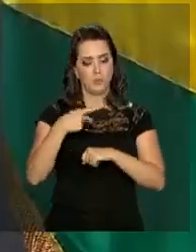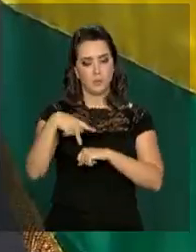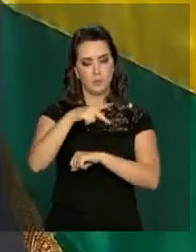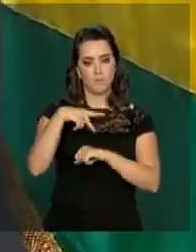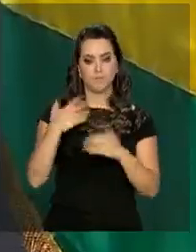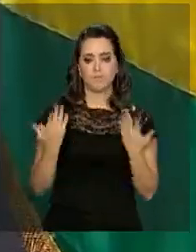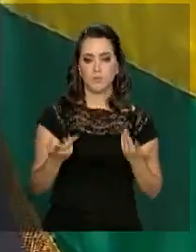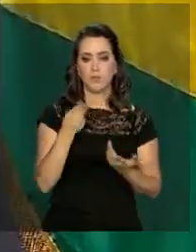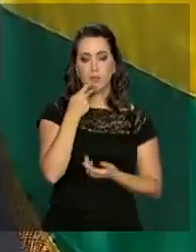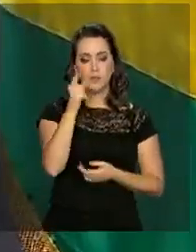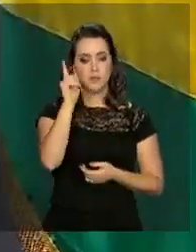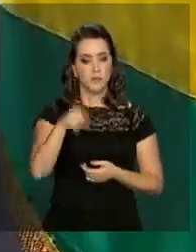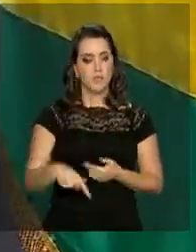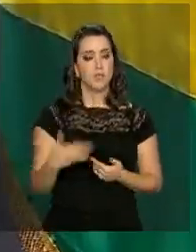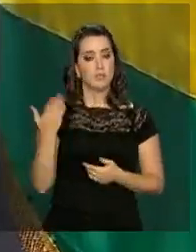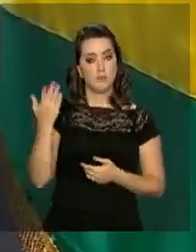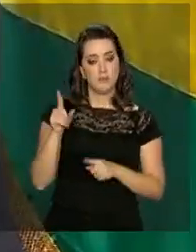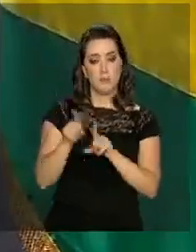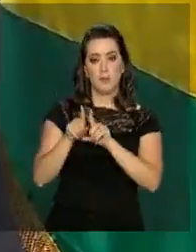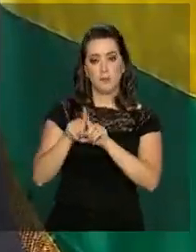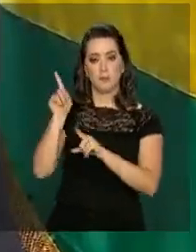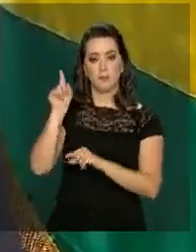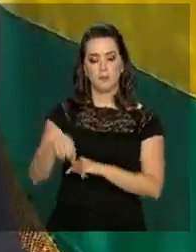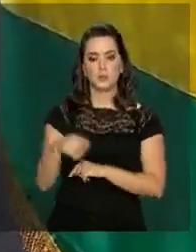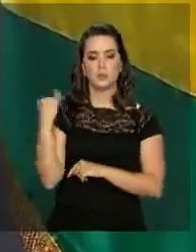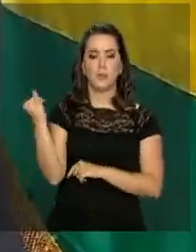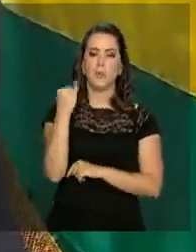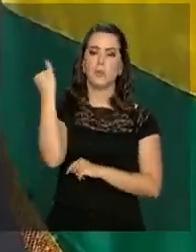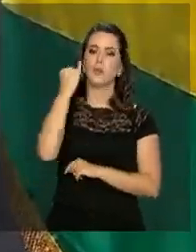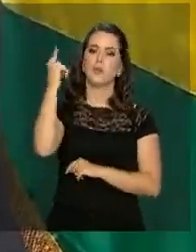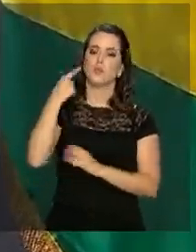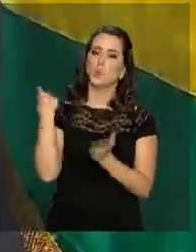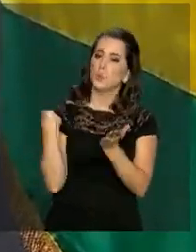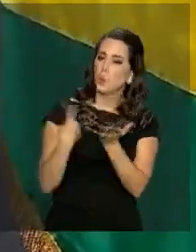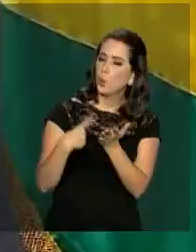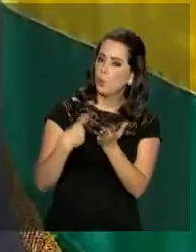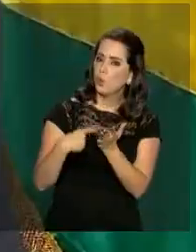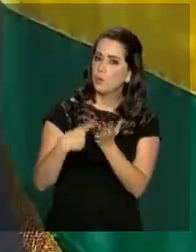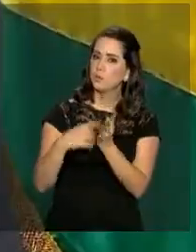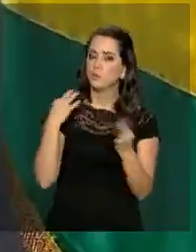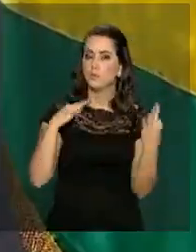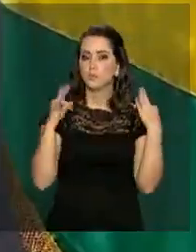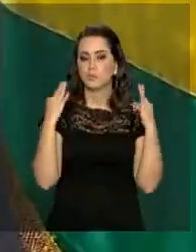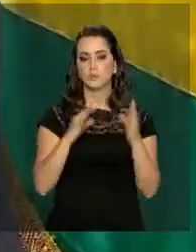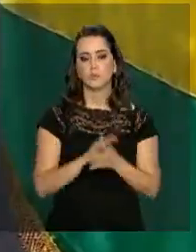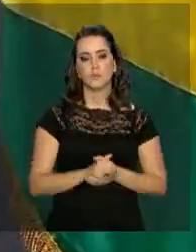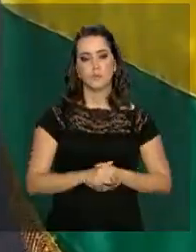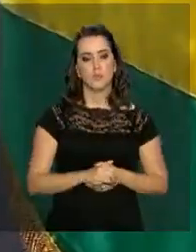Sebastián Pinheira destacou ainda a importância do acordo para o turismo.